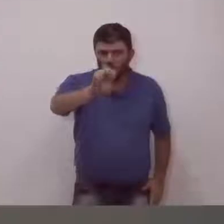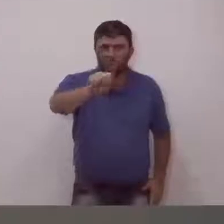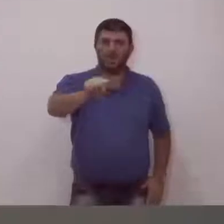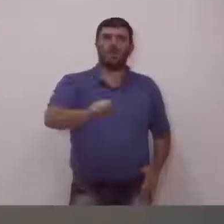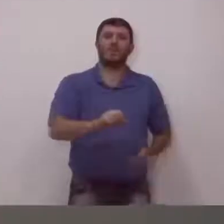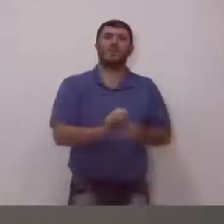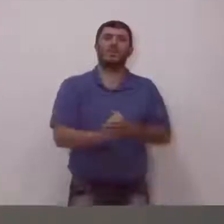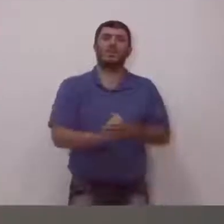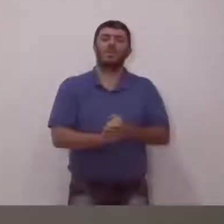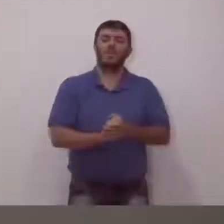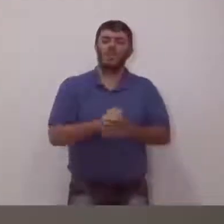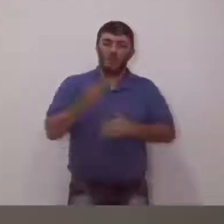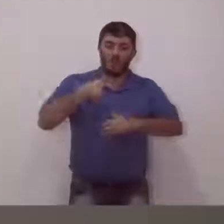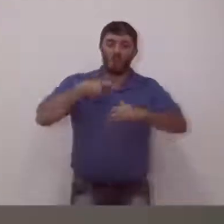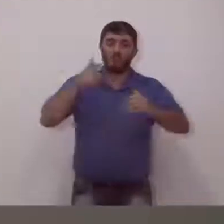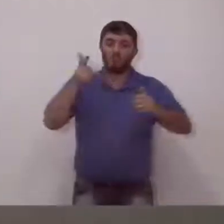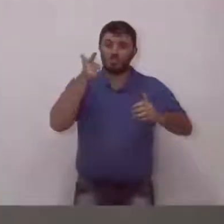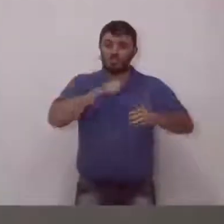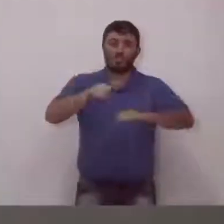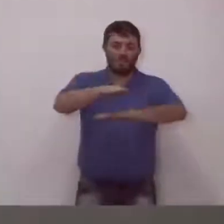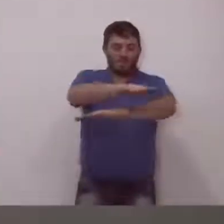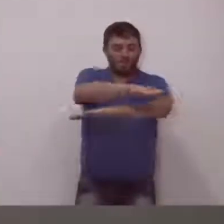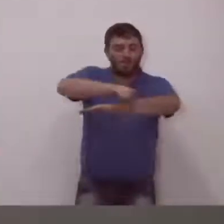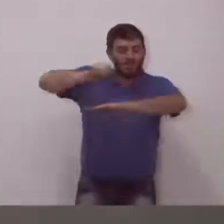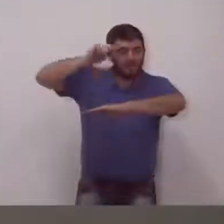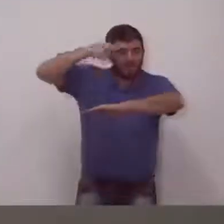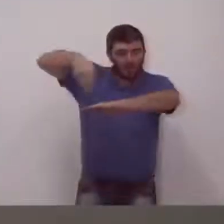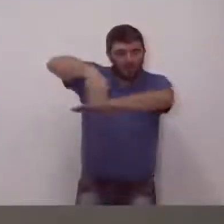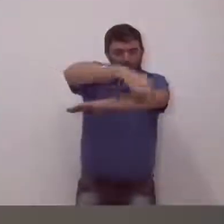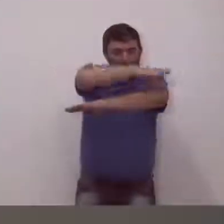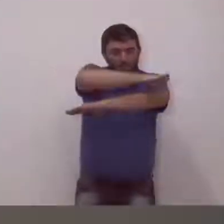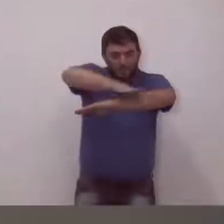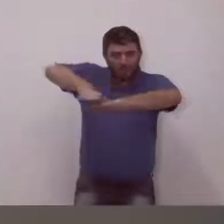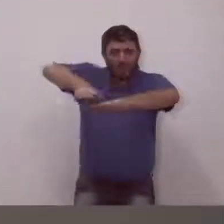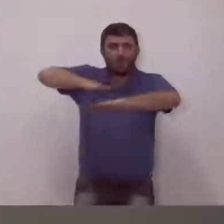essa indicação, eu vi na semana passada,